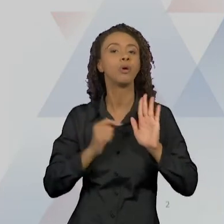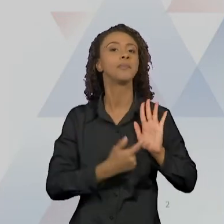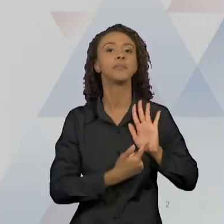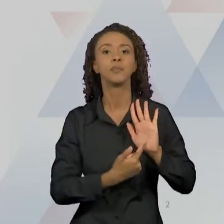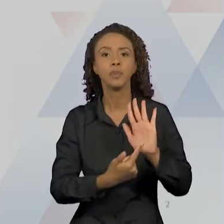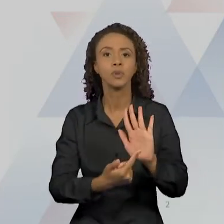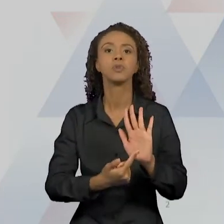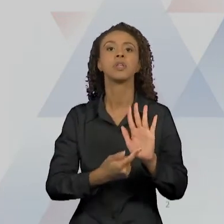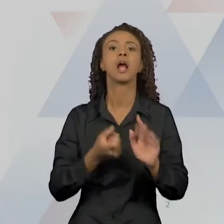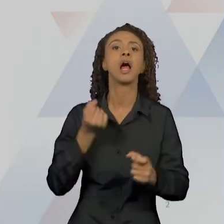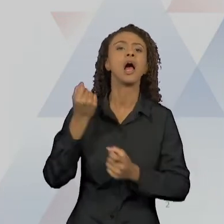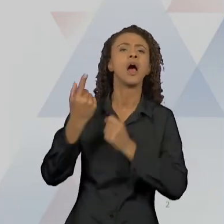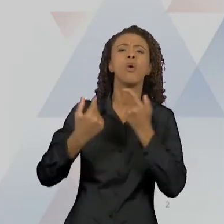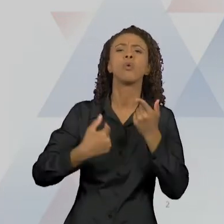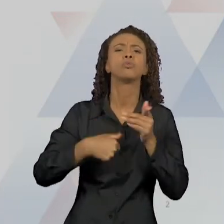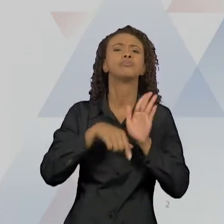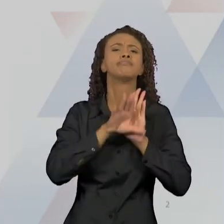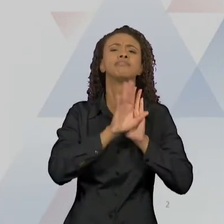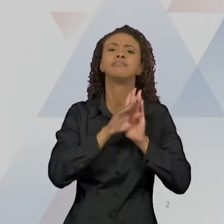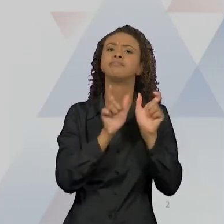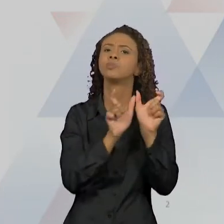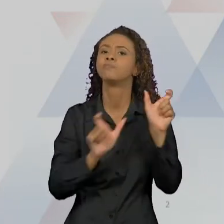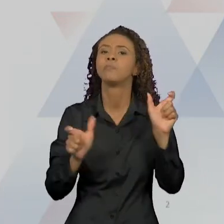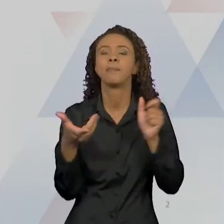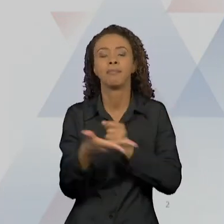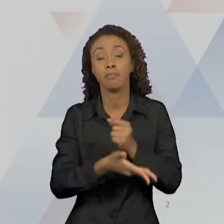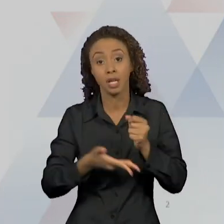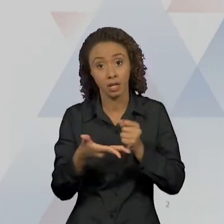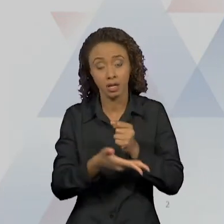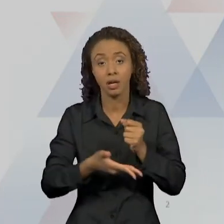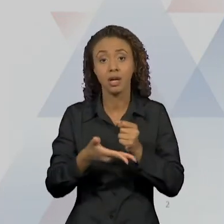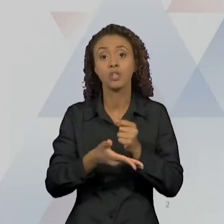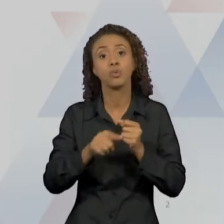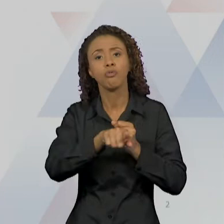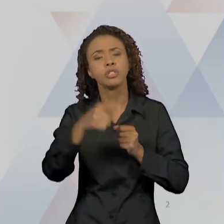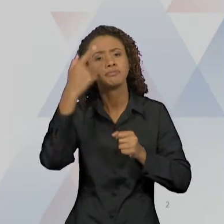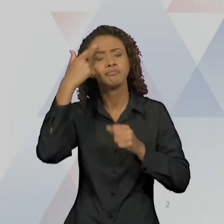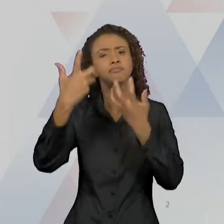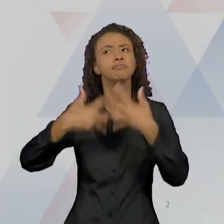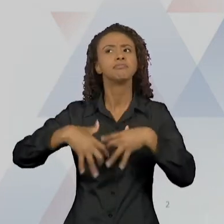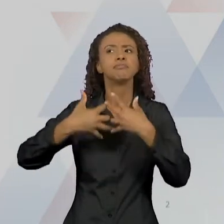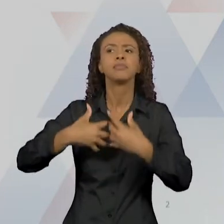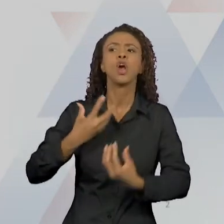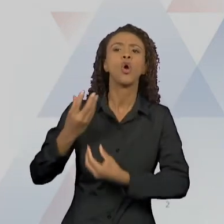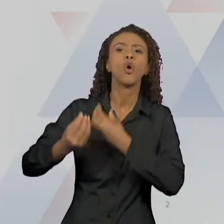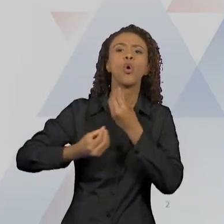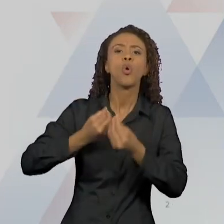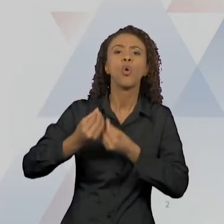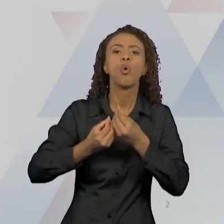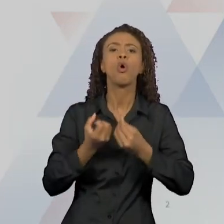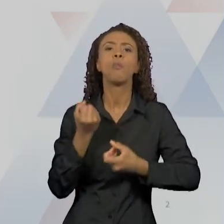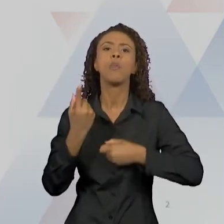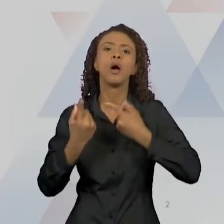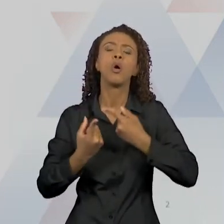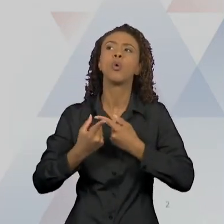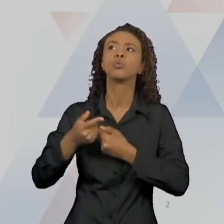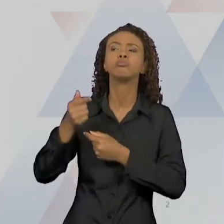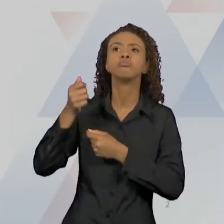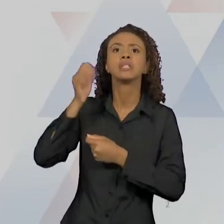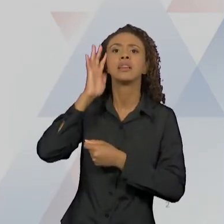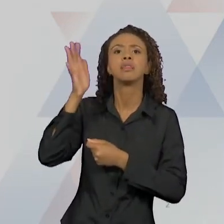alguns conceitos básicos e que vocês possam refletir sobre contribuições e limitações da teoria.